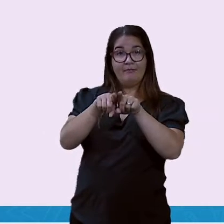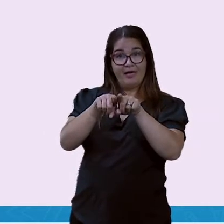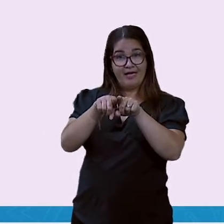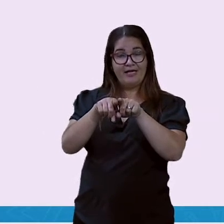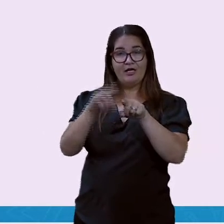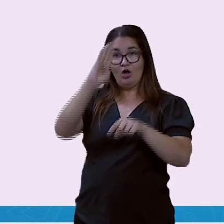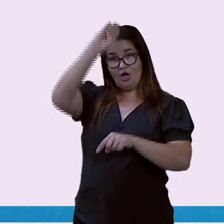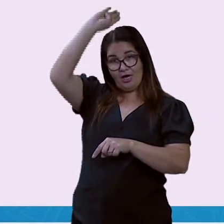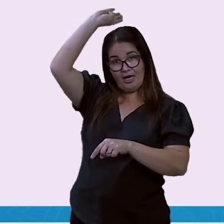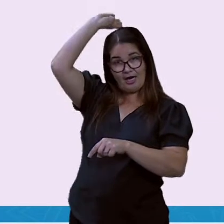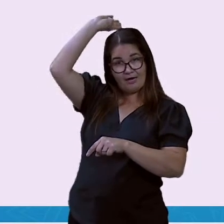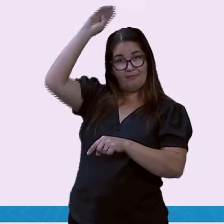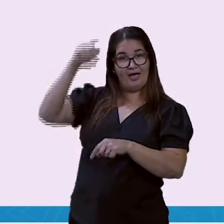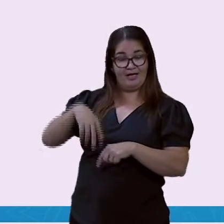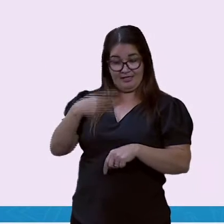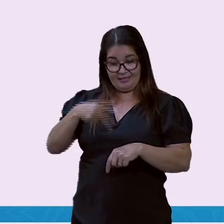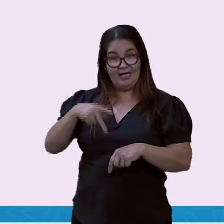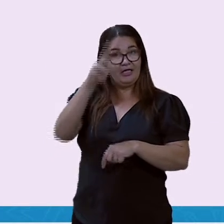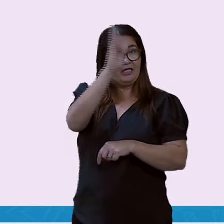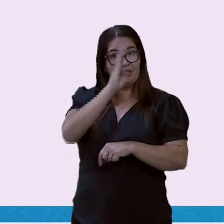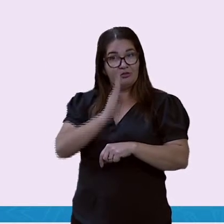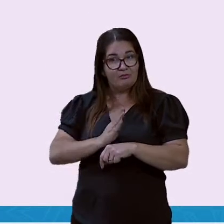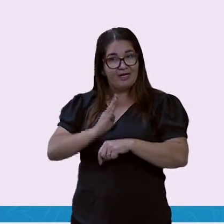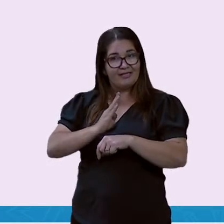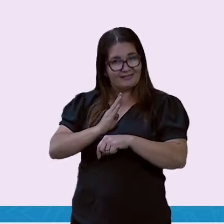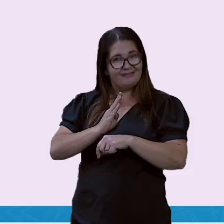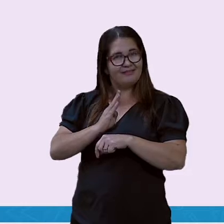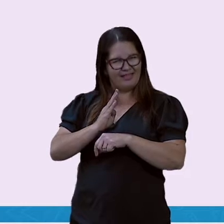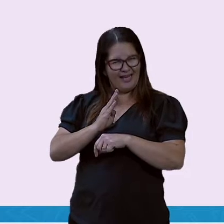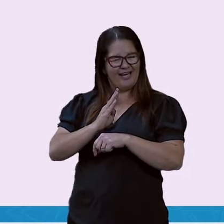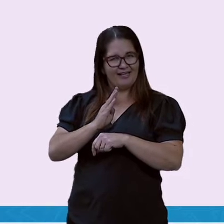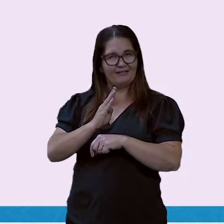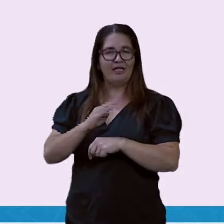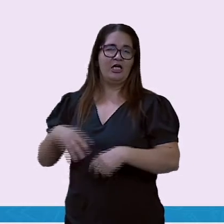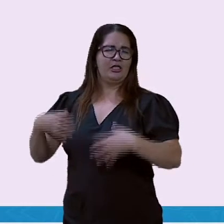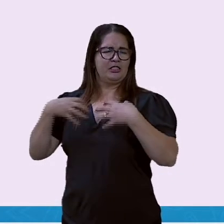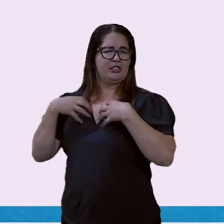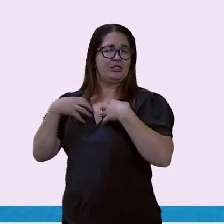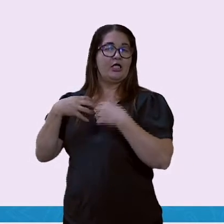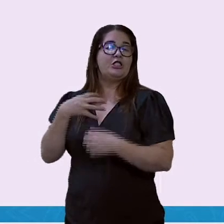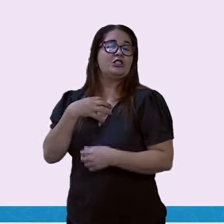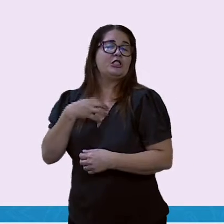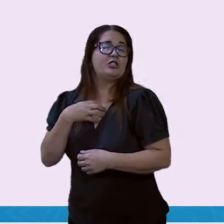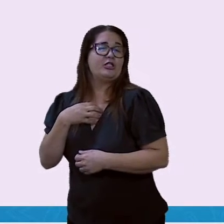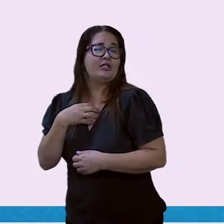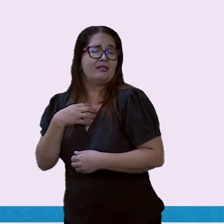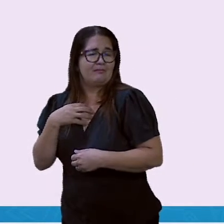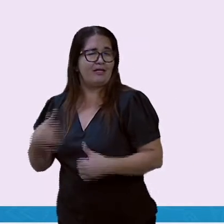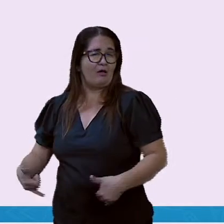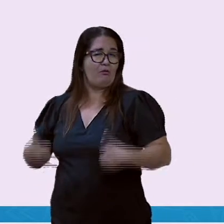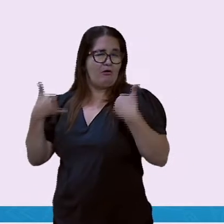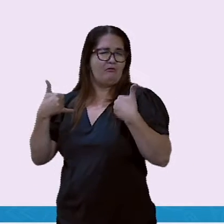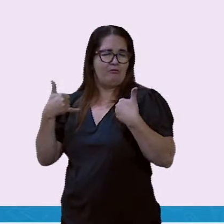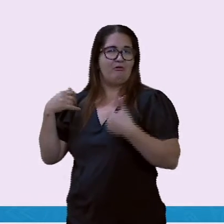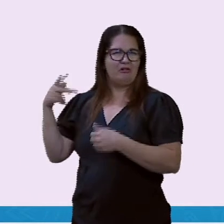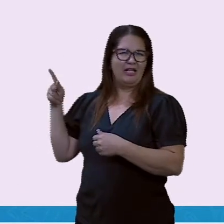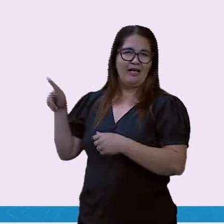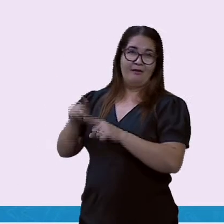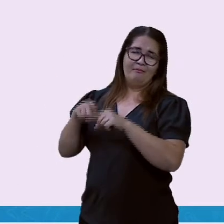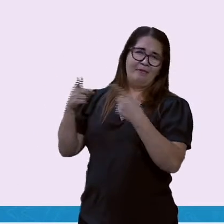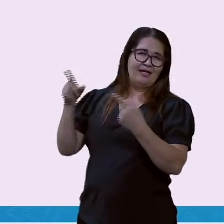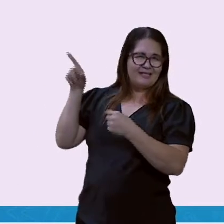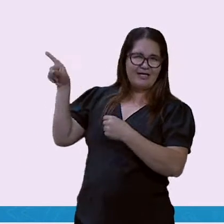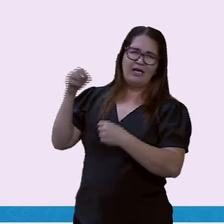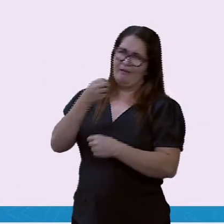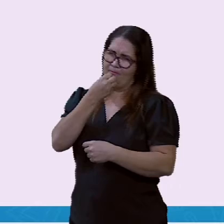nunca ouviu falar desse craque? Esse que nos enche de orgulho. De vez em quando ele dá umas desequilibradas,